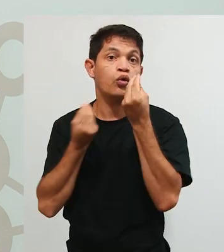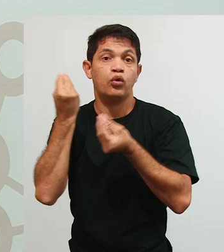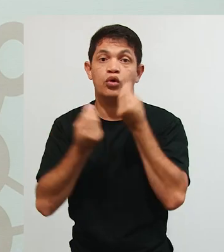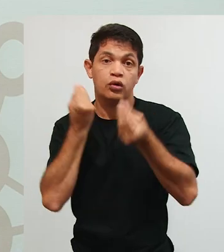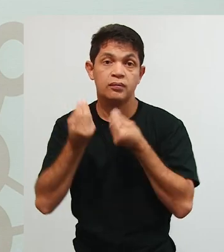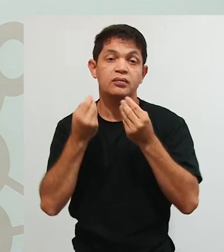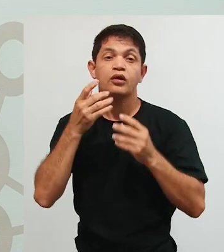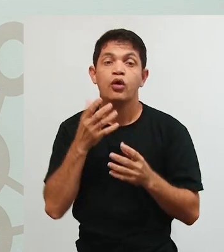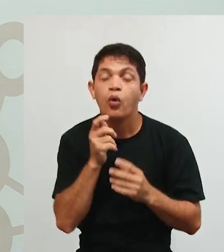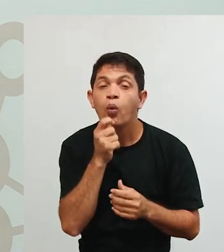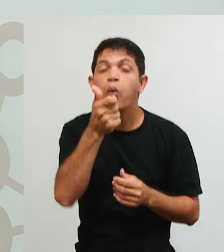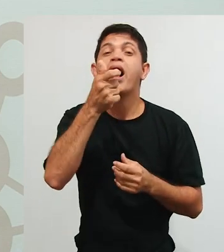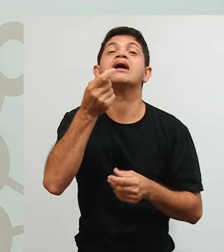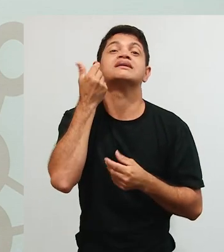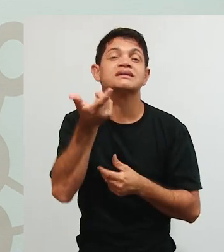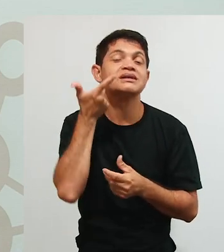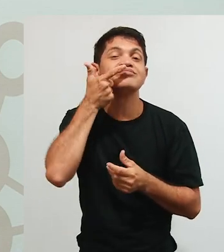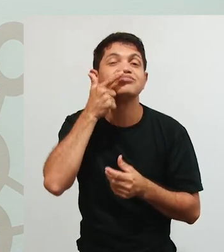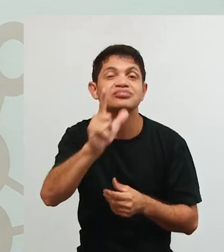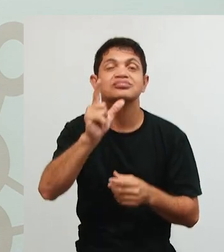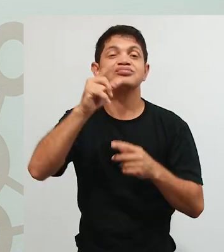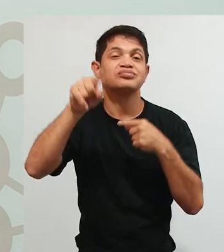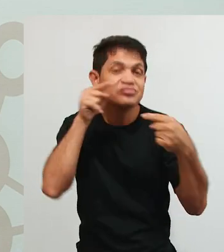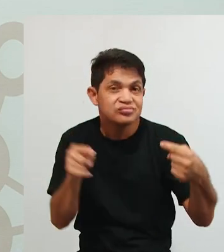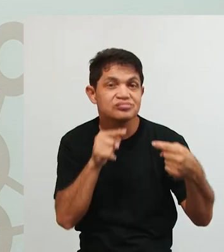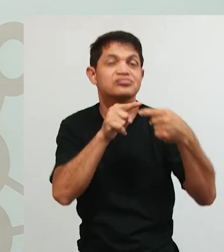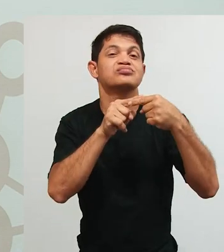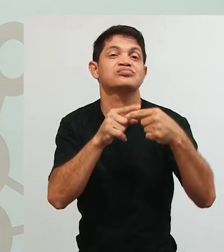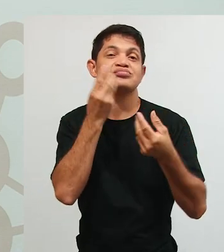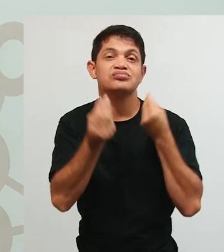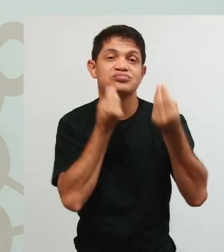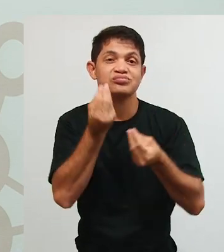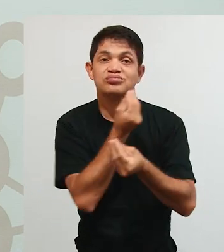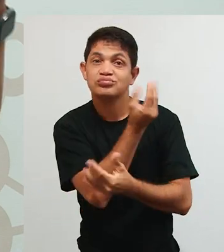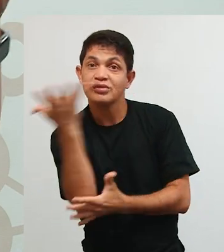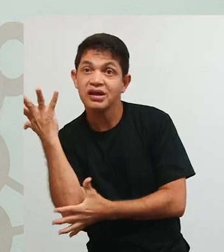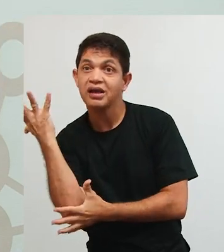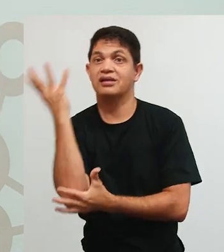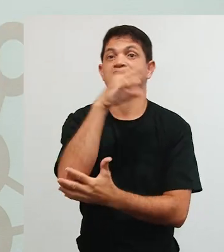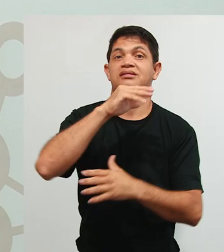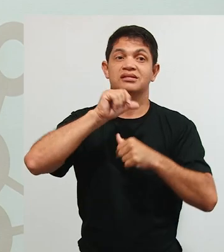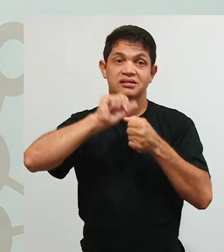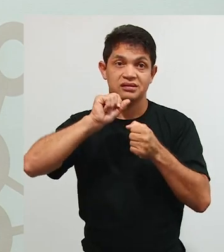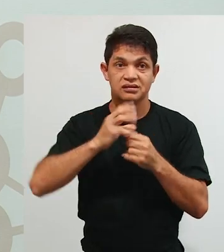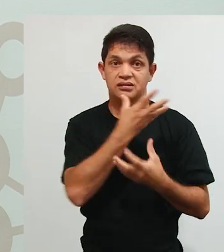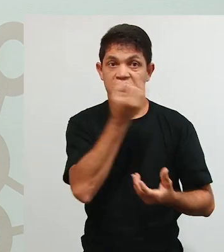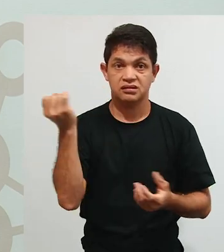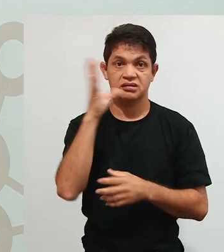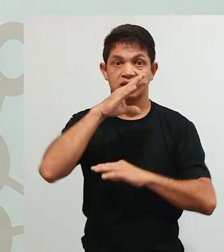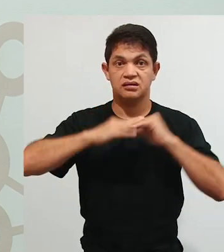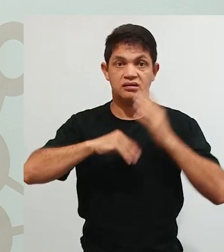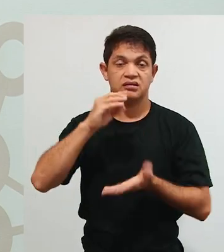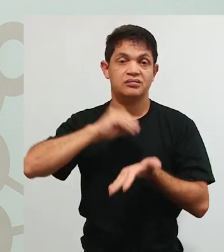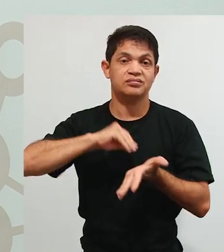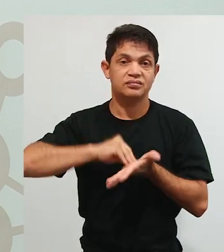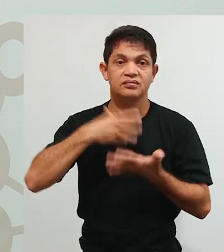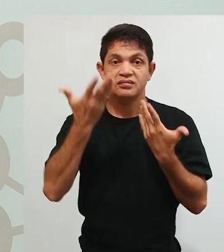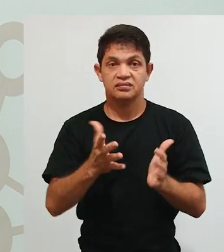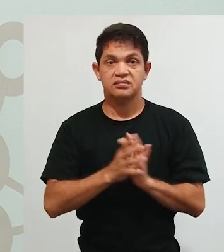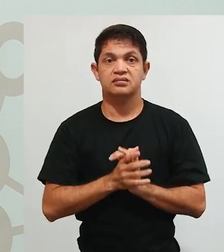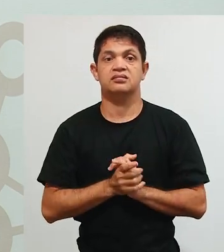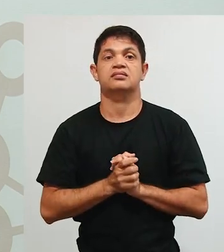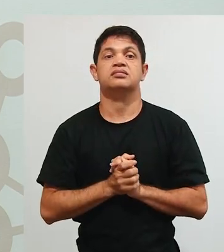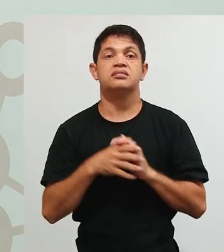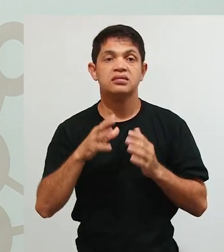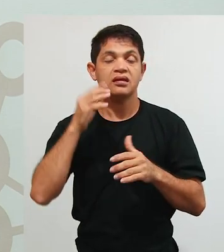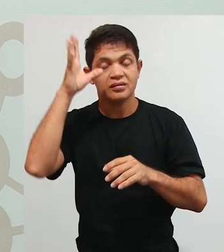quais as implicações que é o objetivo da nossa disciplina, não é apenas falar da concepção, mas quais as implicações dela